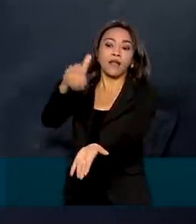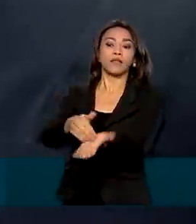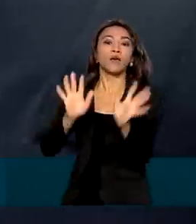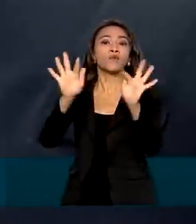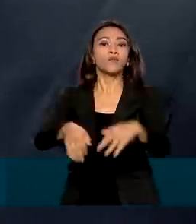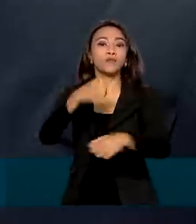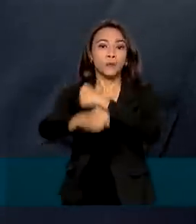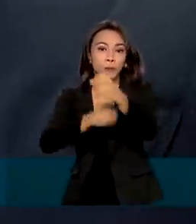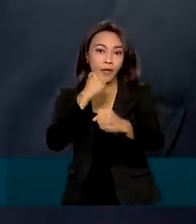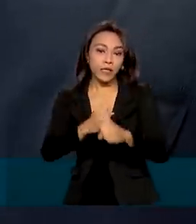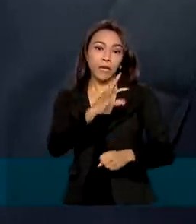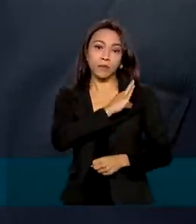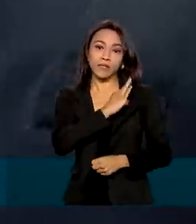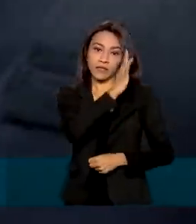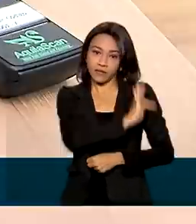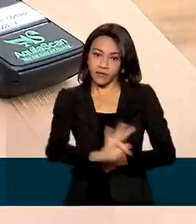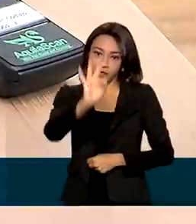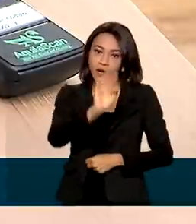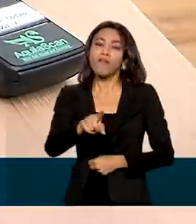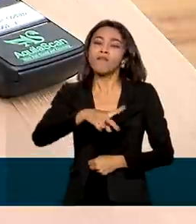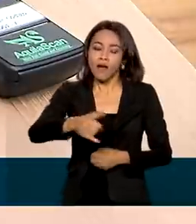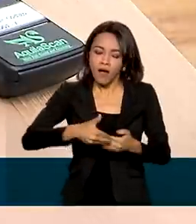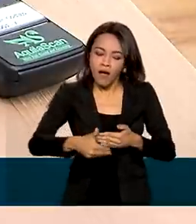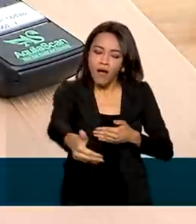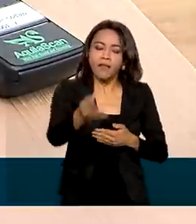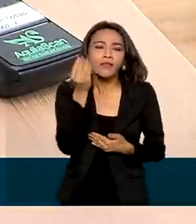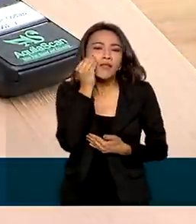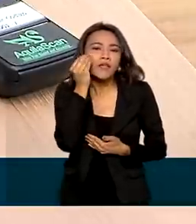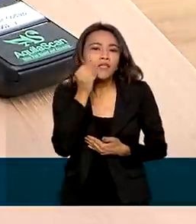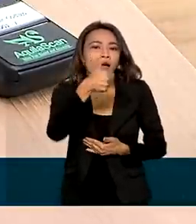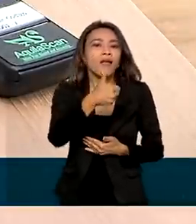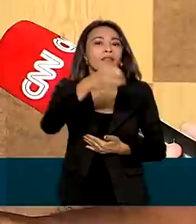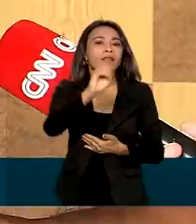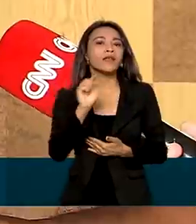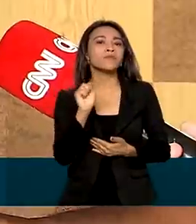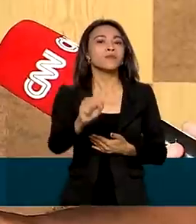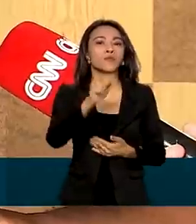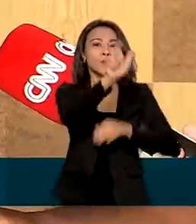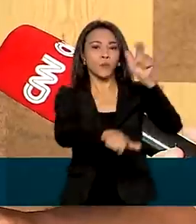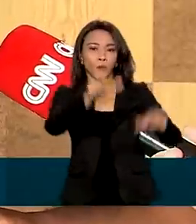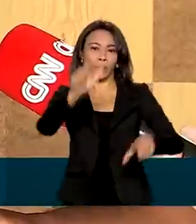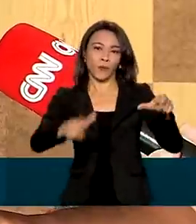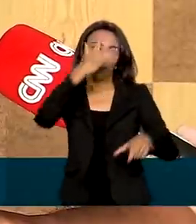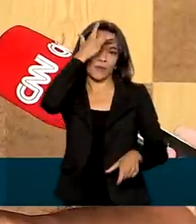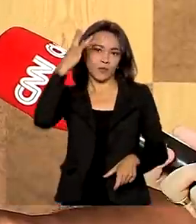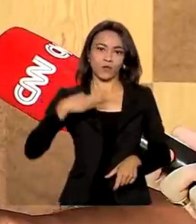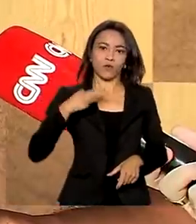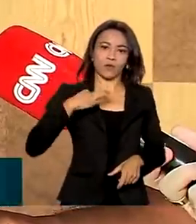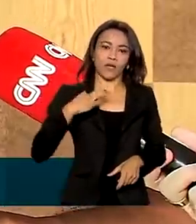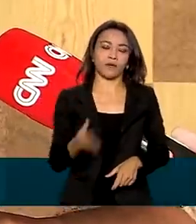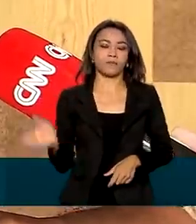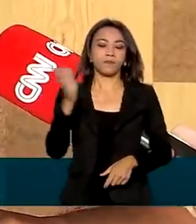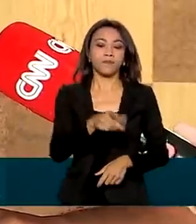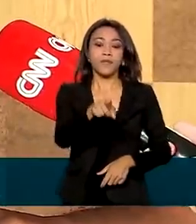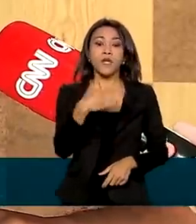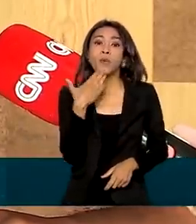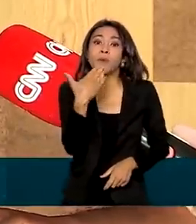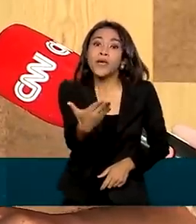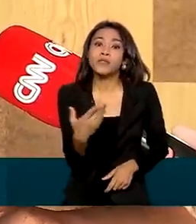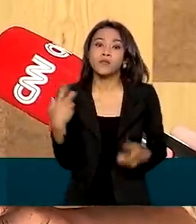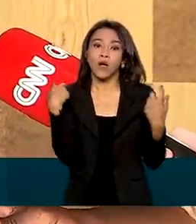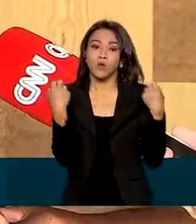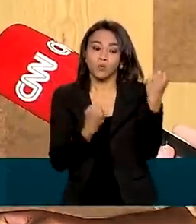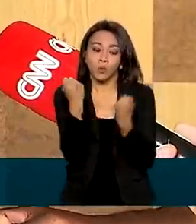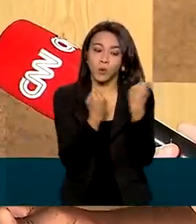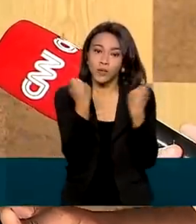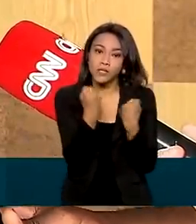PRF vai testar em 10 mil motoristas voluntários. Fazemos um apelo aos motoristas para que, mais uma vez,